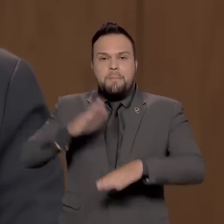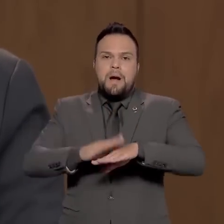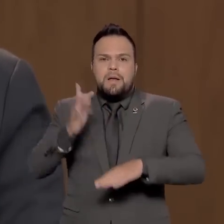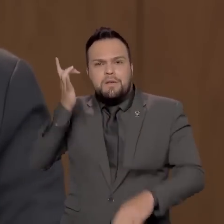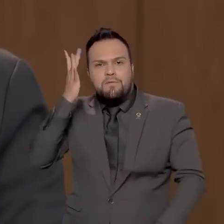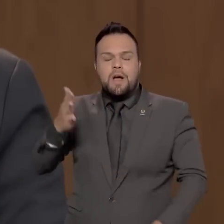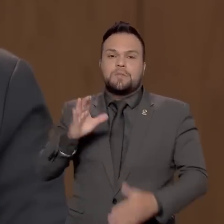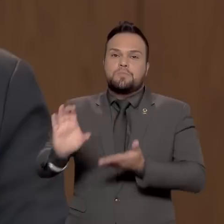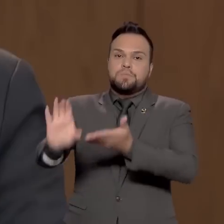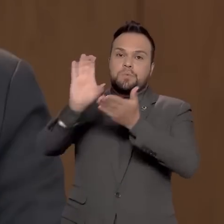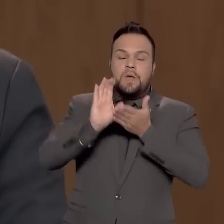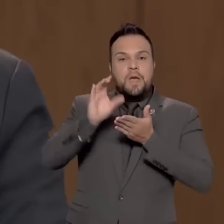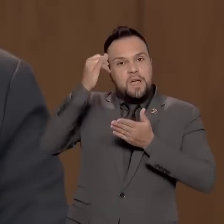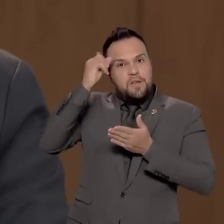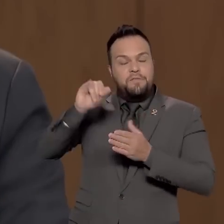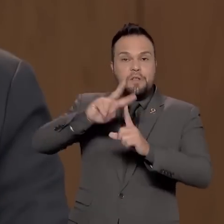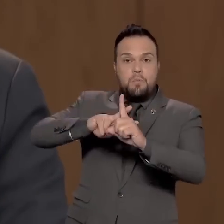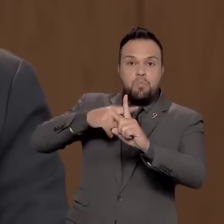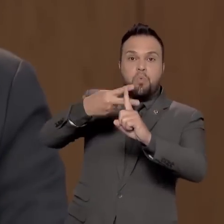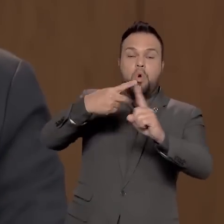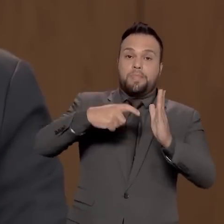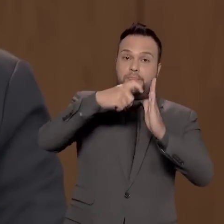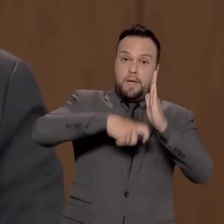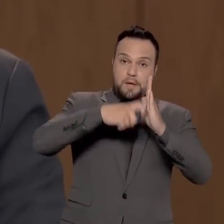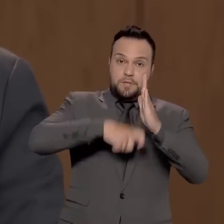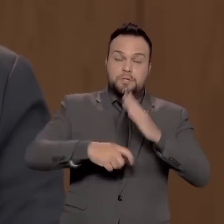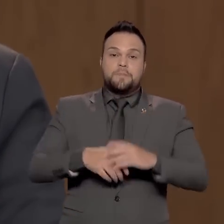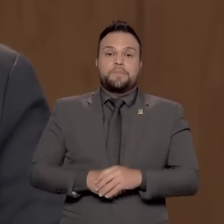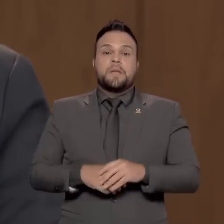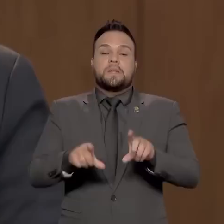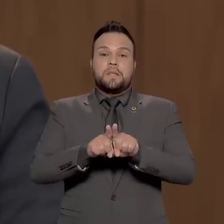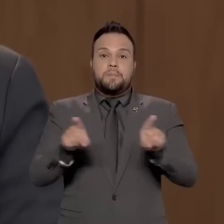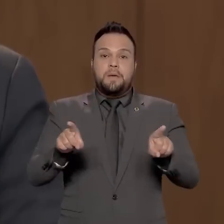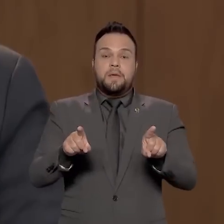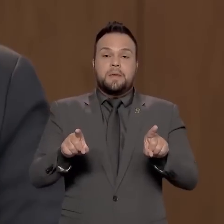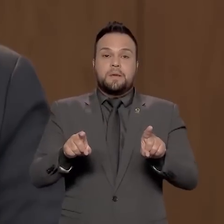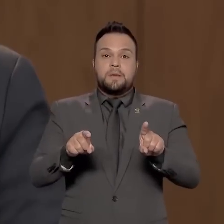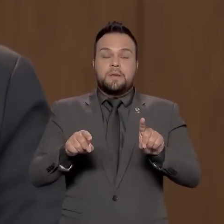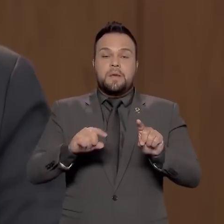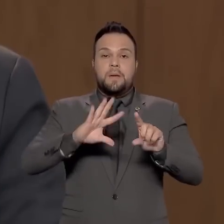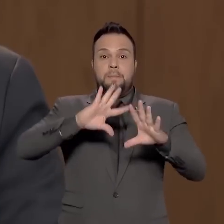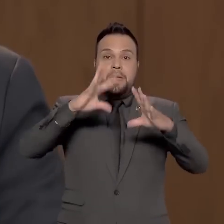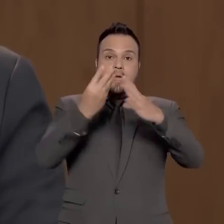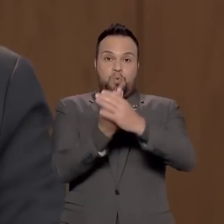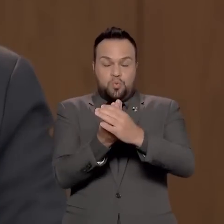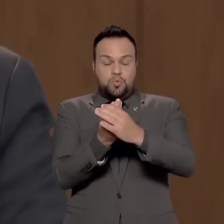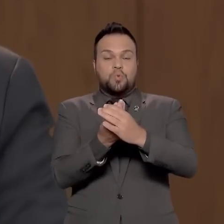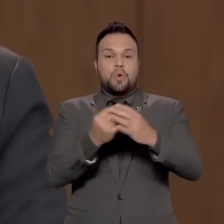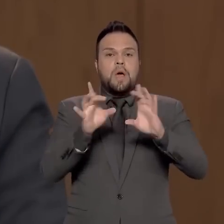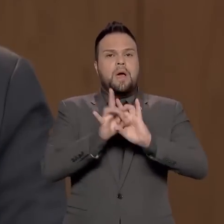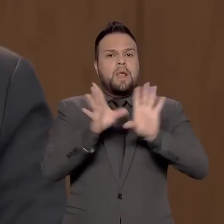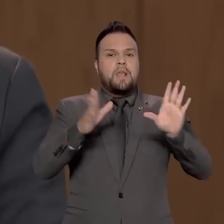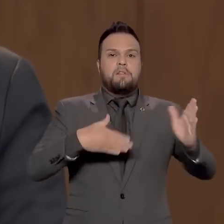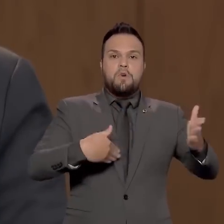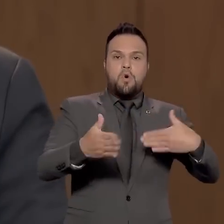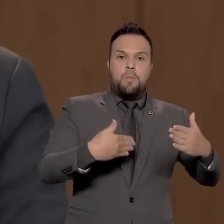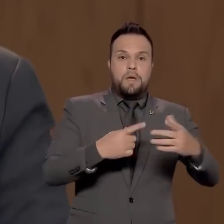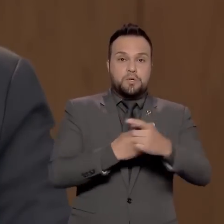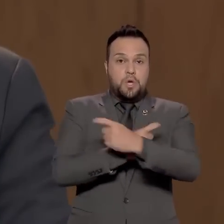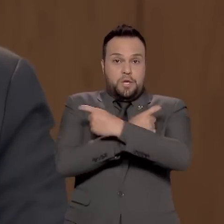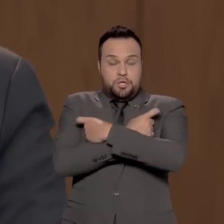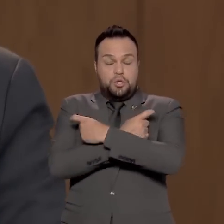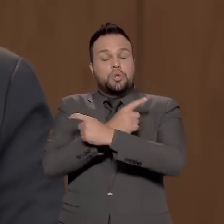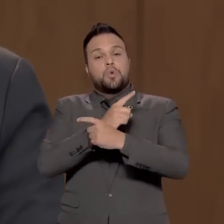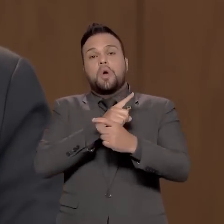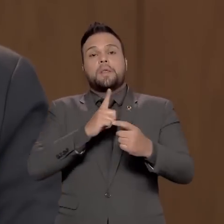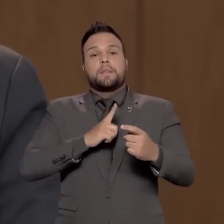facilitem investimentos e evitem a dupla tributação. No âmbito do Mercosul, os resultados alcançados pelo Acordo de Livre